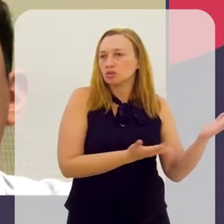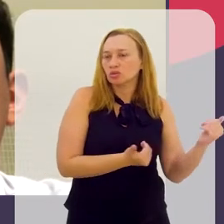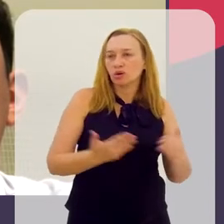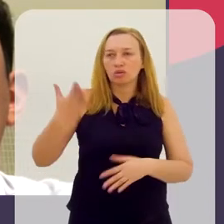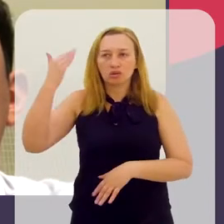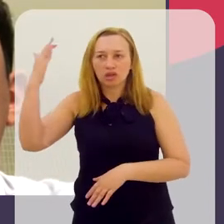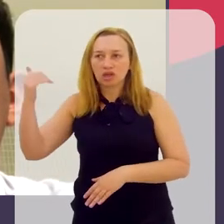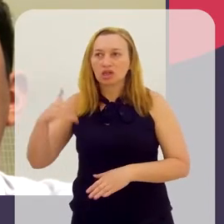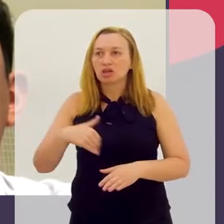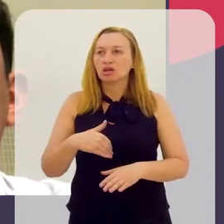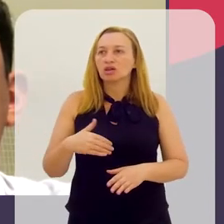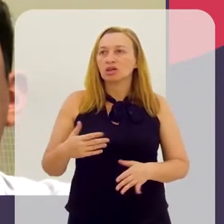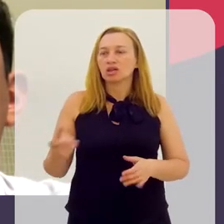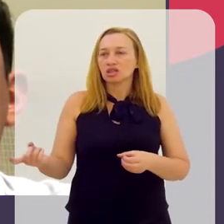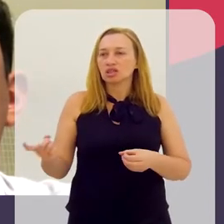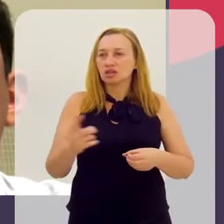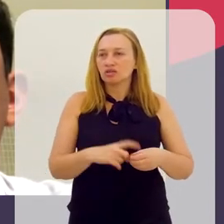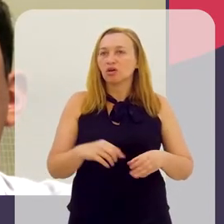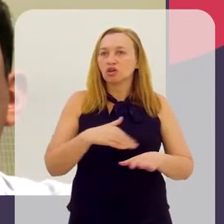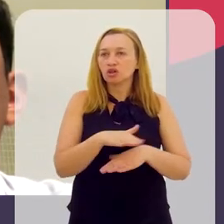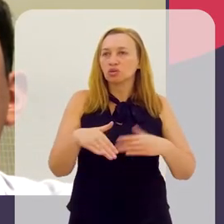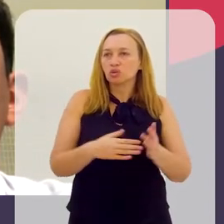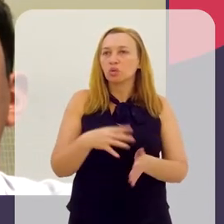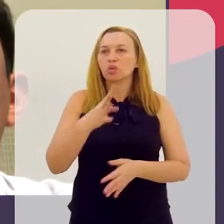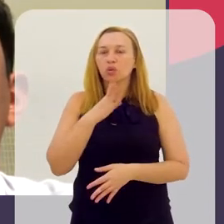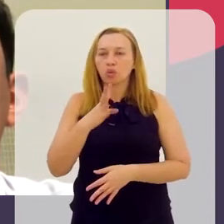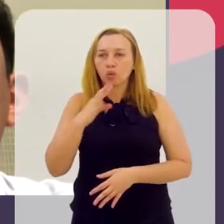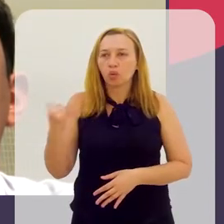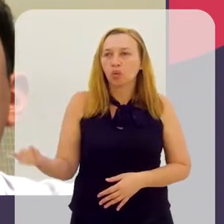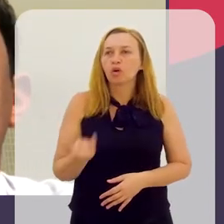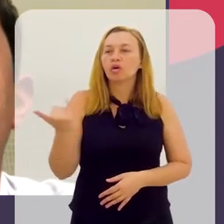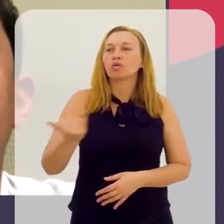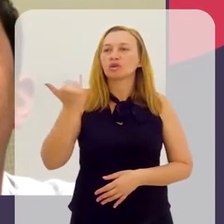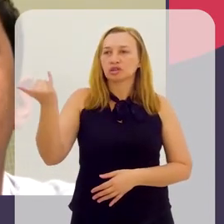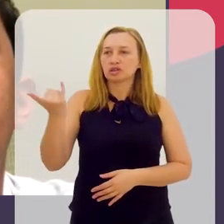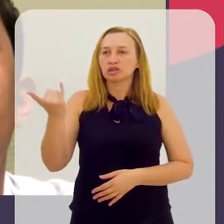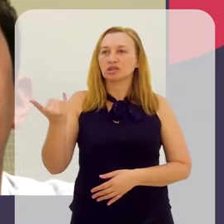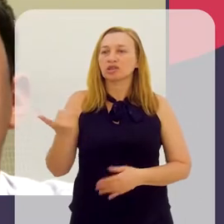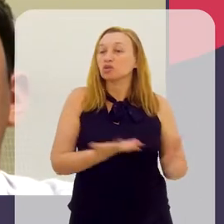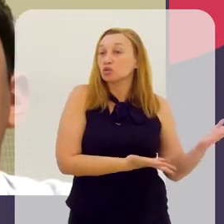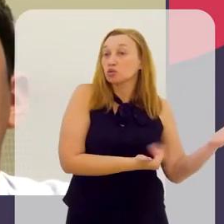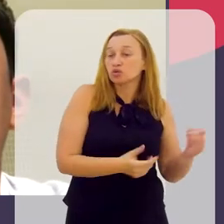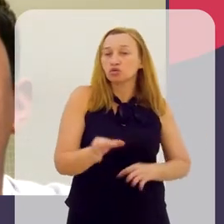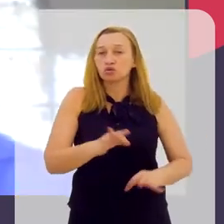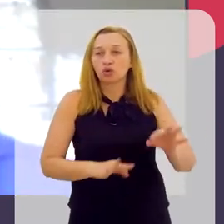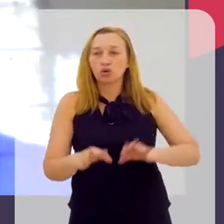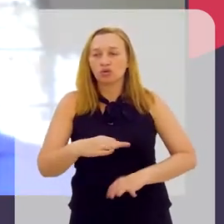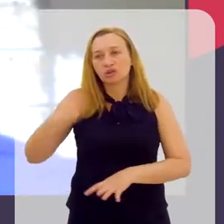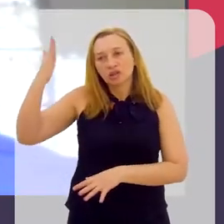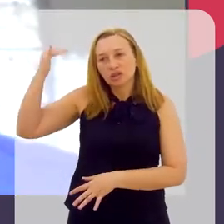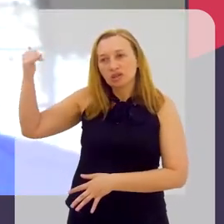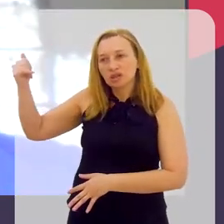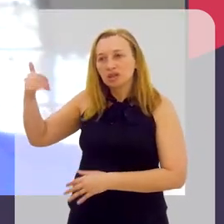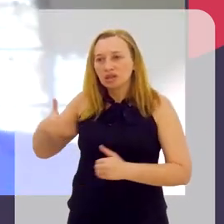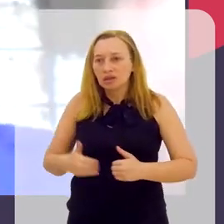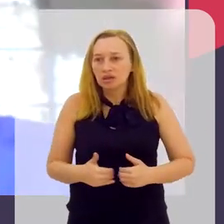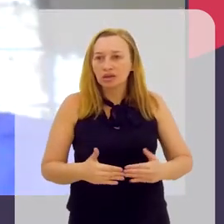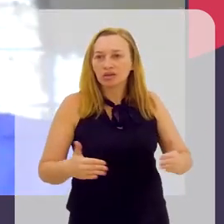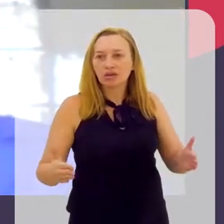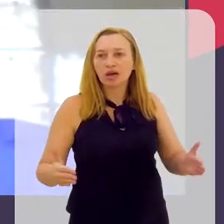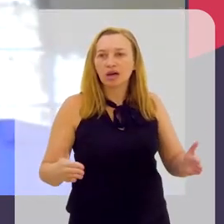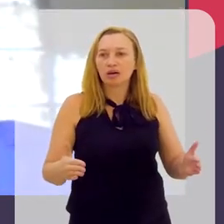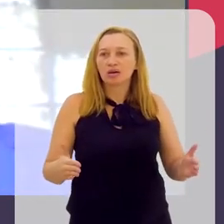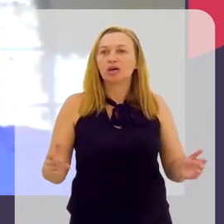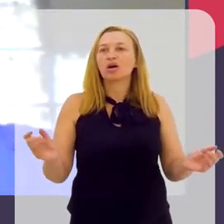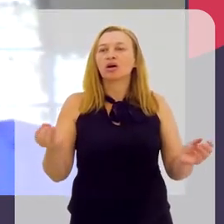nós tivemos foi que todos eles reconhecem a importância dos jovens talentos para abrir